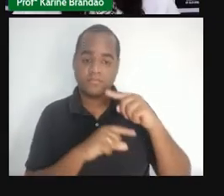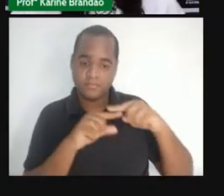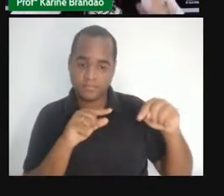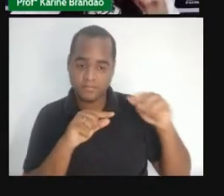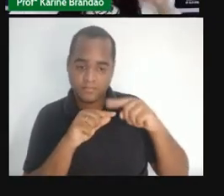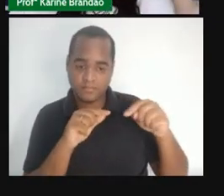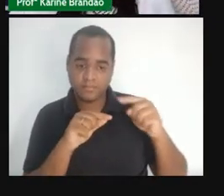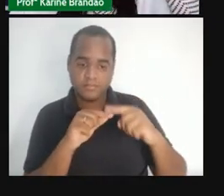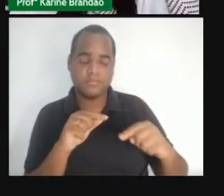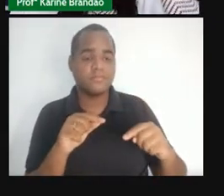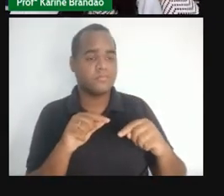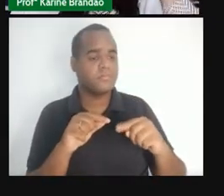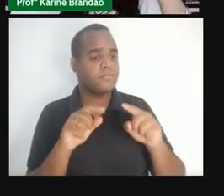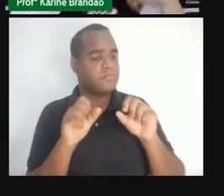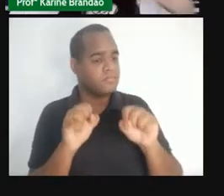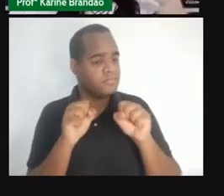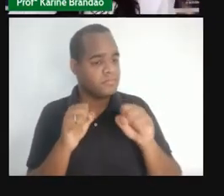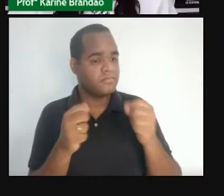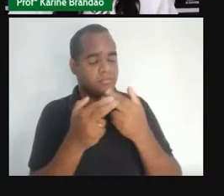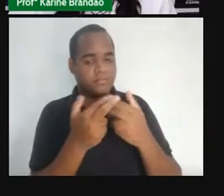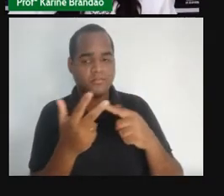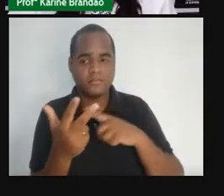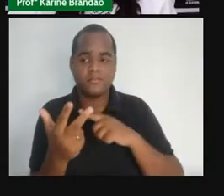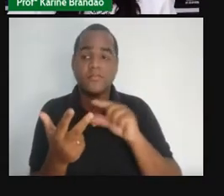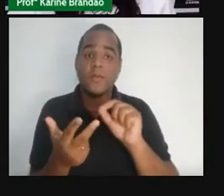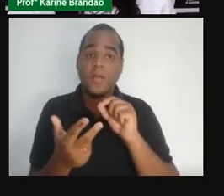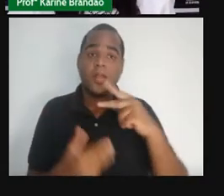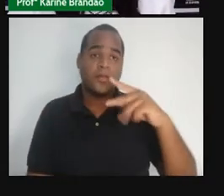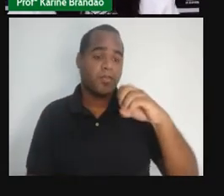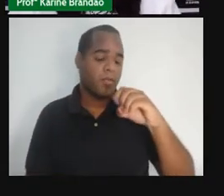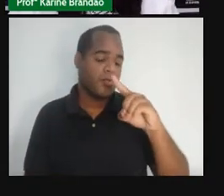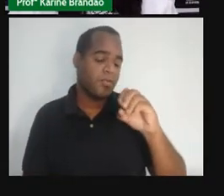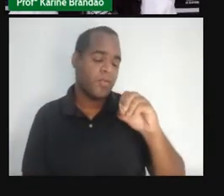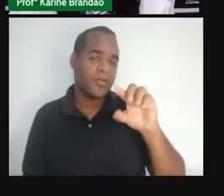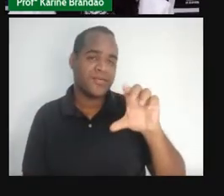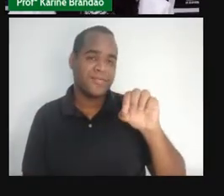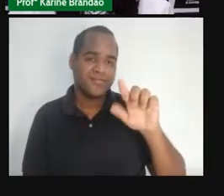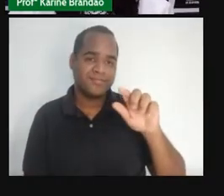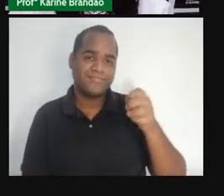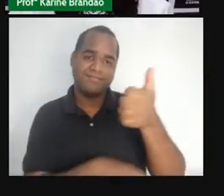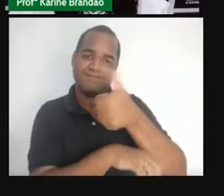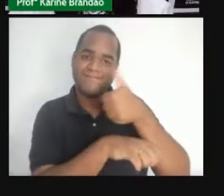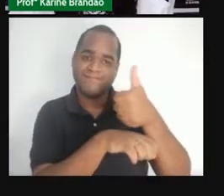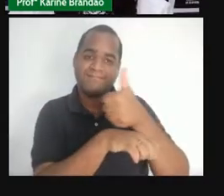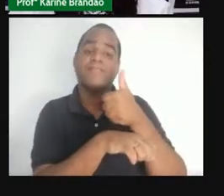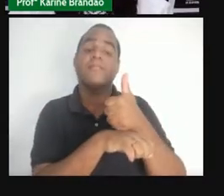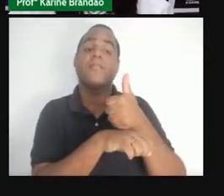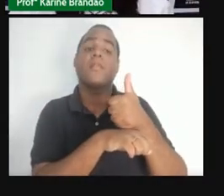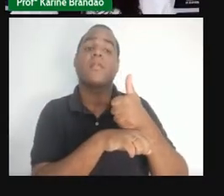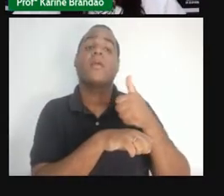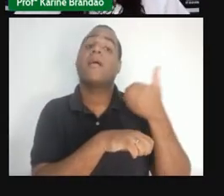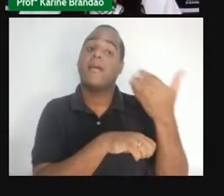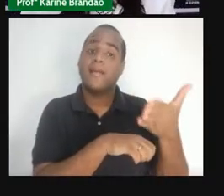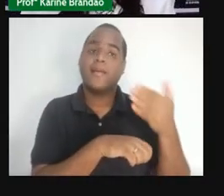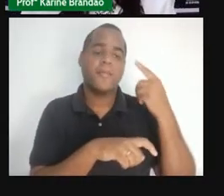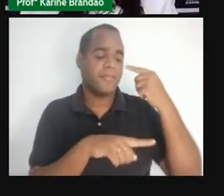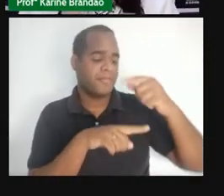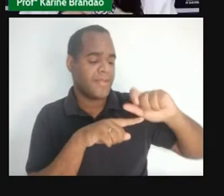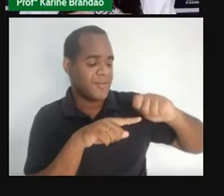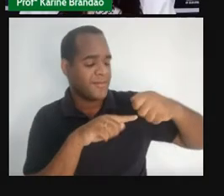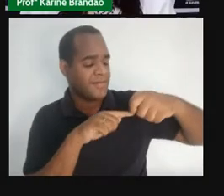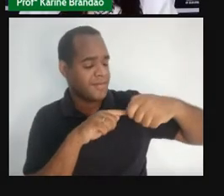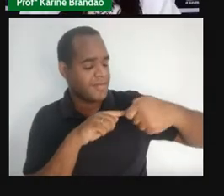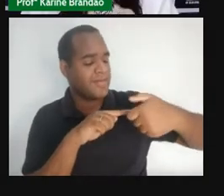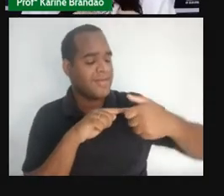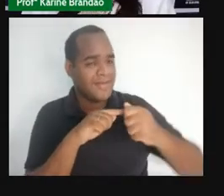Então, a gente também já está pensando aqui na saúde do trabalhador, né? Por quê? Porque essas manicures e podólogos, às vezes,